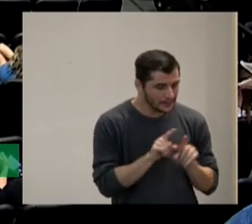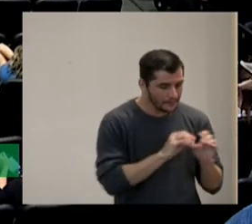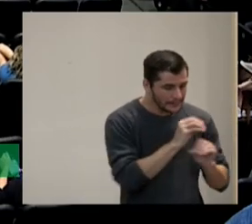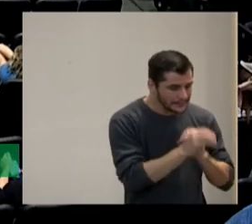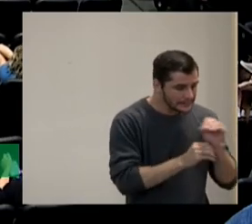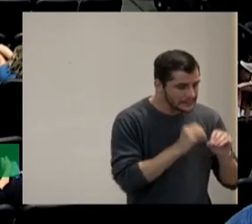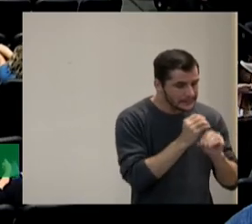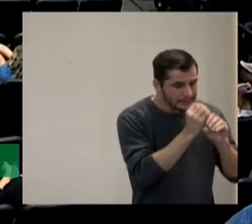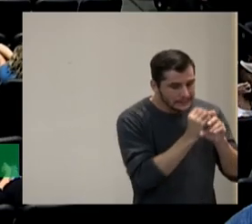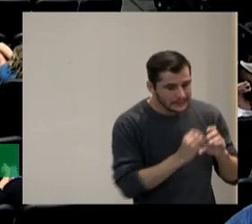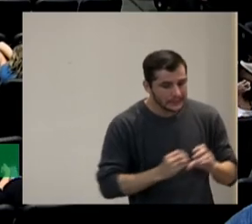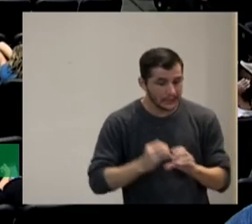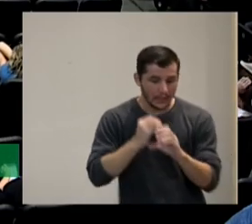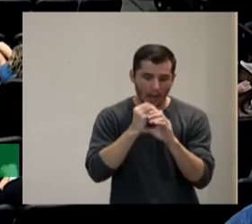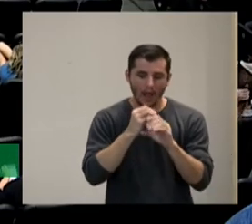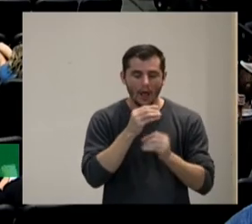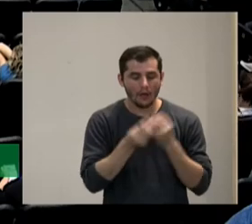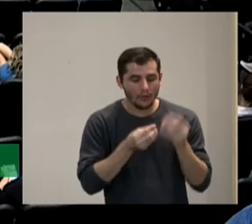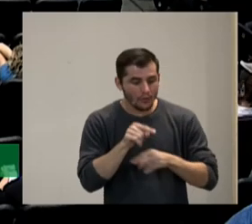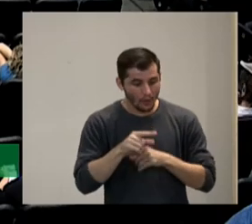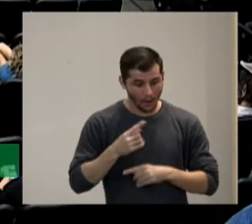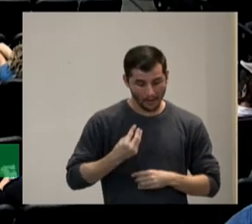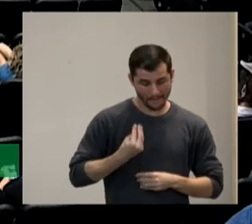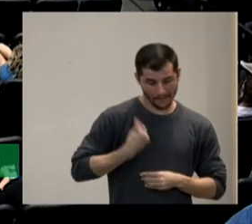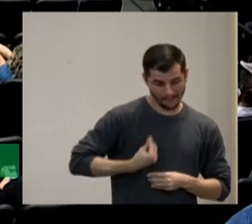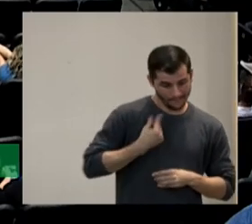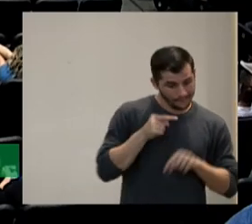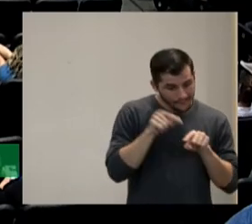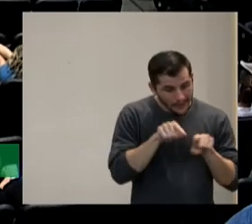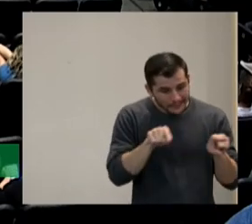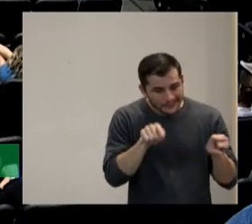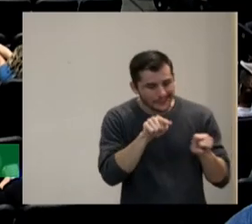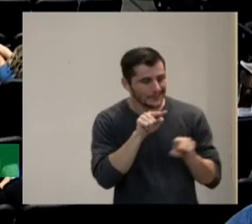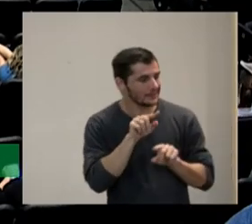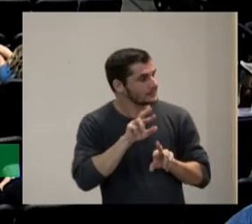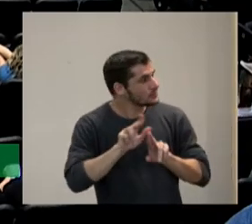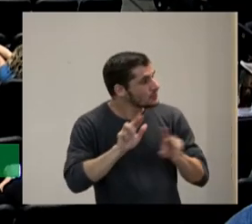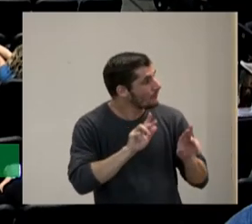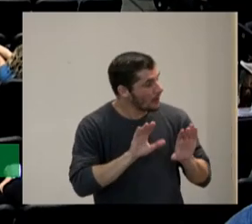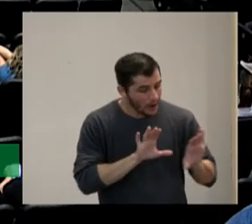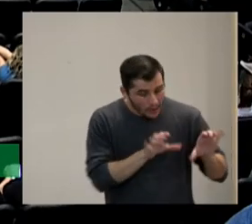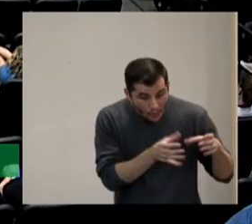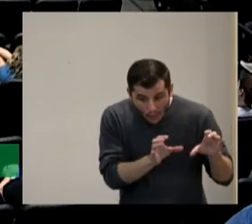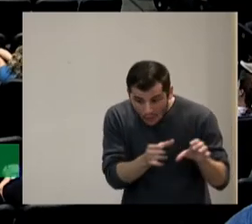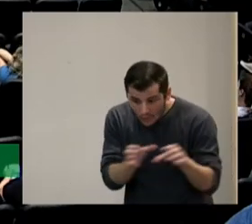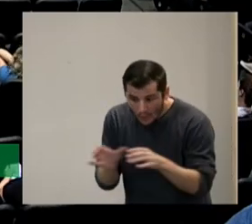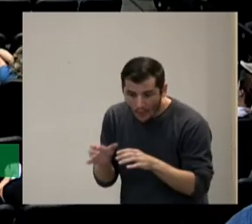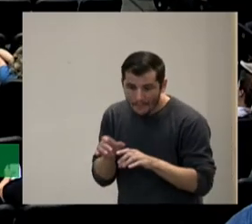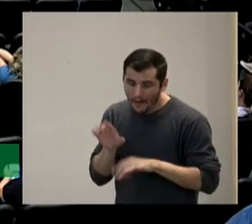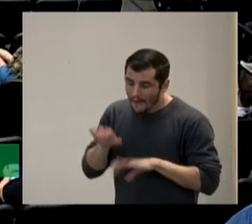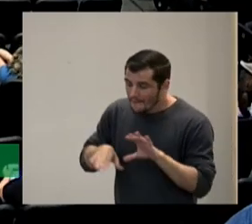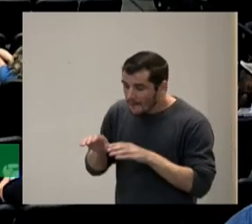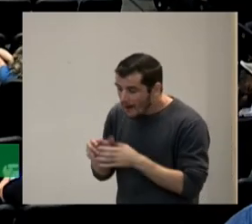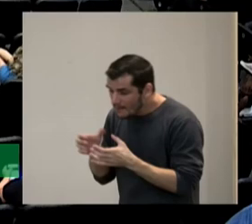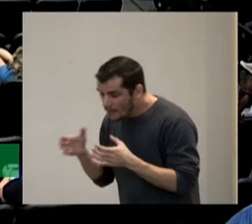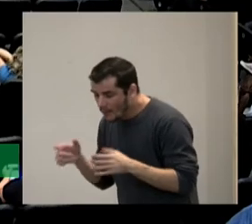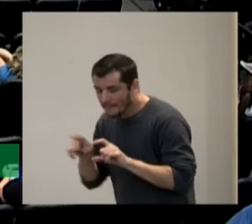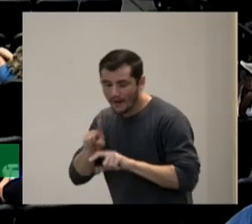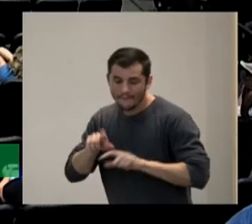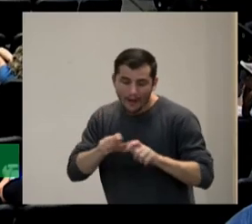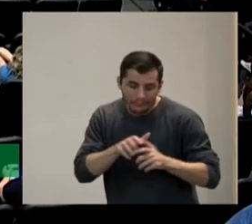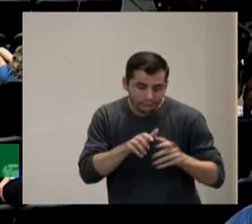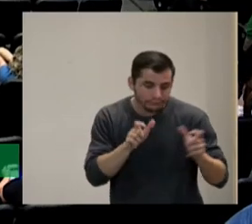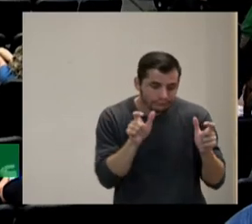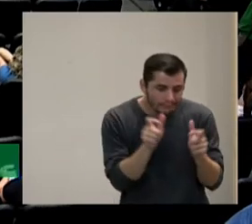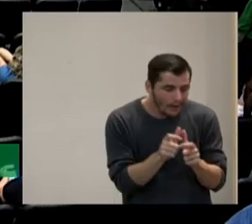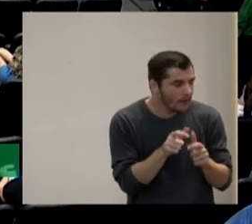não é trabalho individual é por grupos por pares ou por grupos maiores elaboração de relatório com